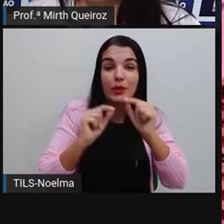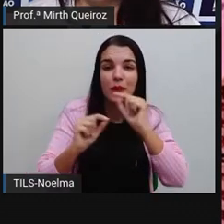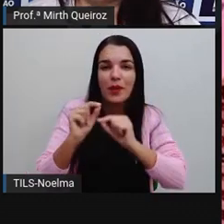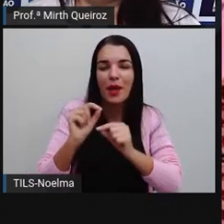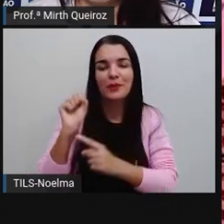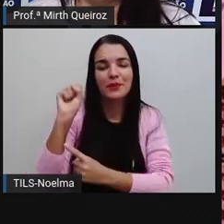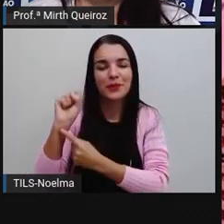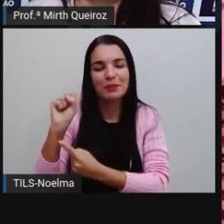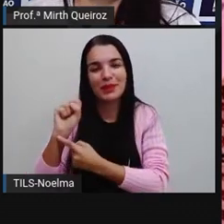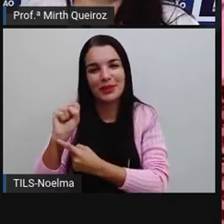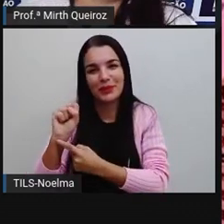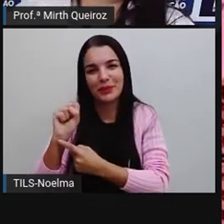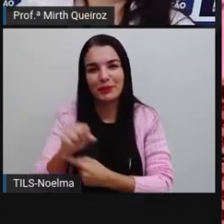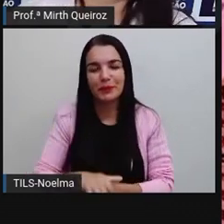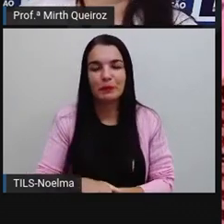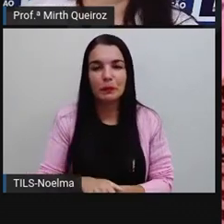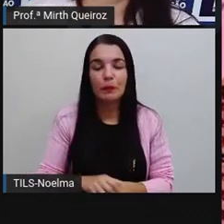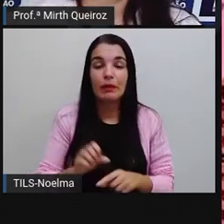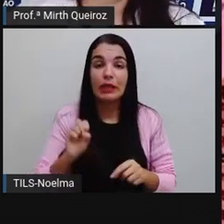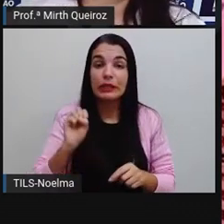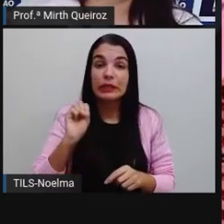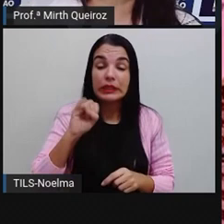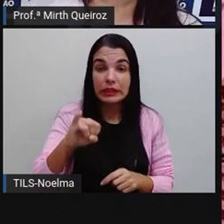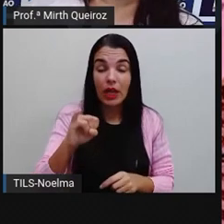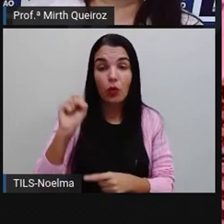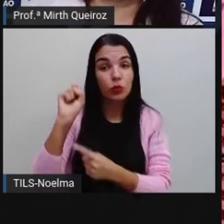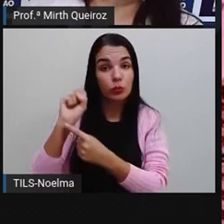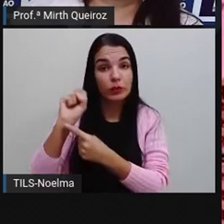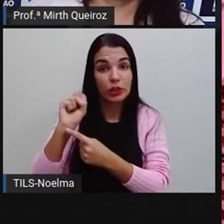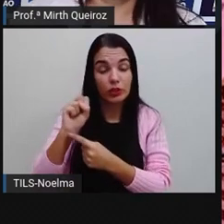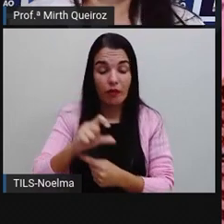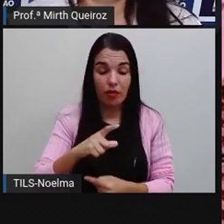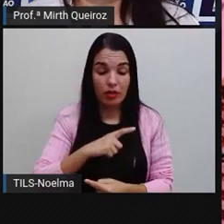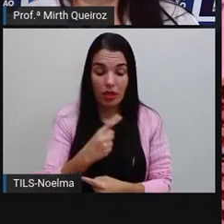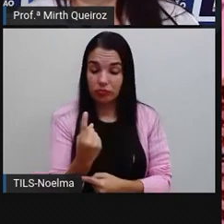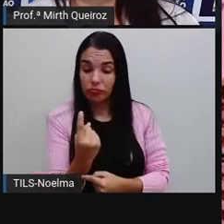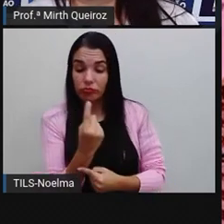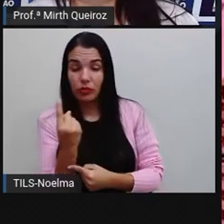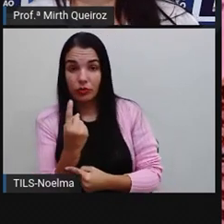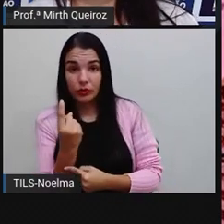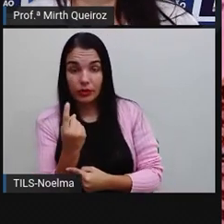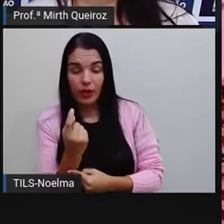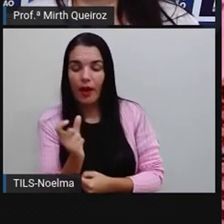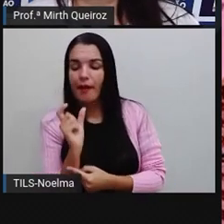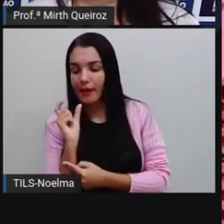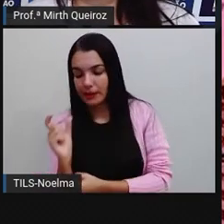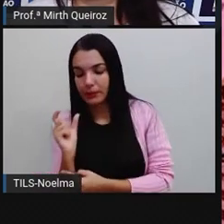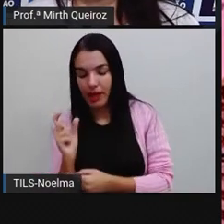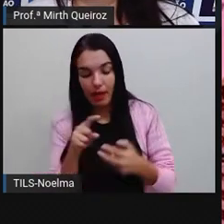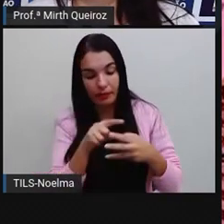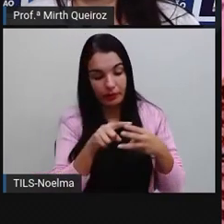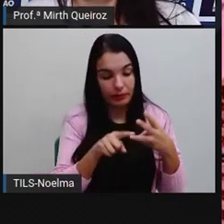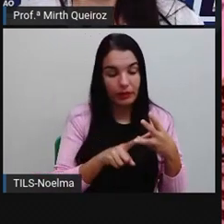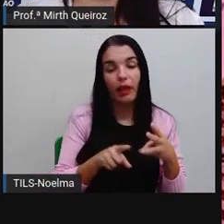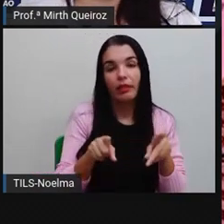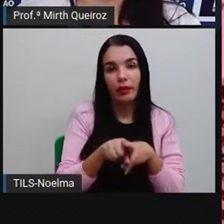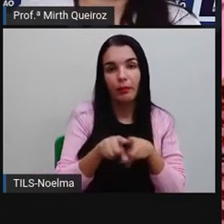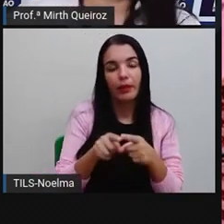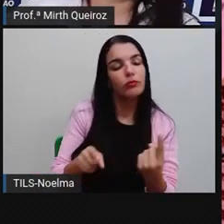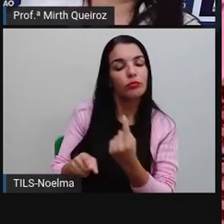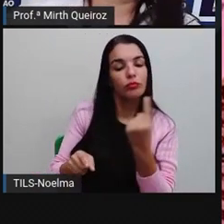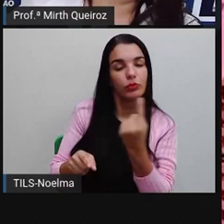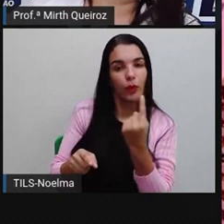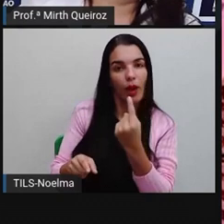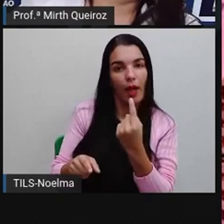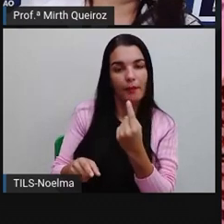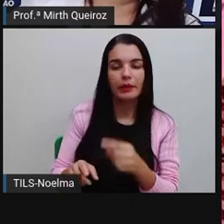substantivo, certo? Se o substantivo estiver no singular, essas palavras devem vir também no singular. Se o